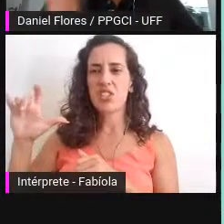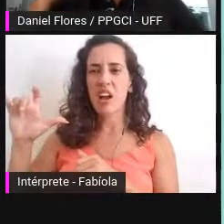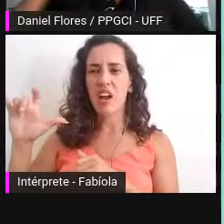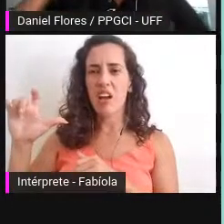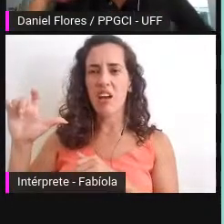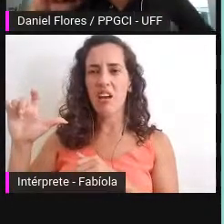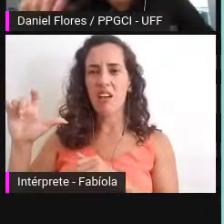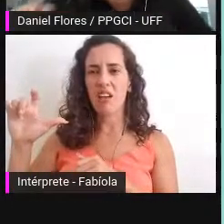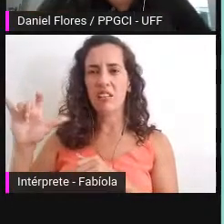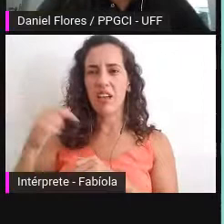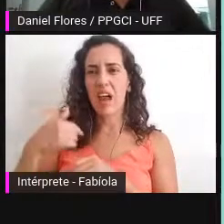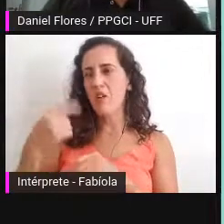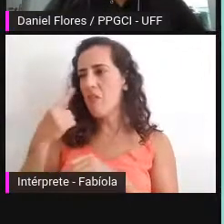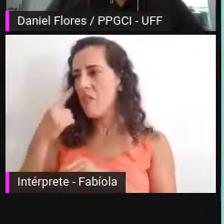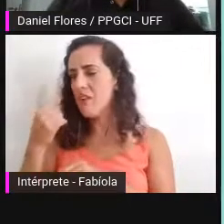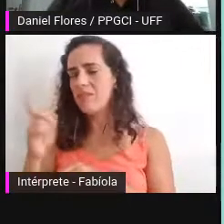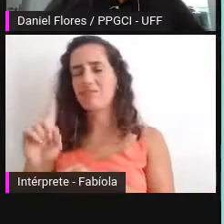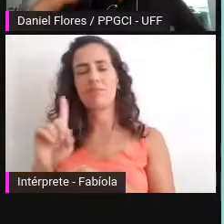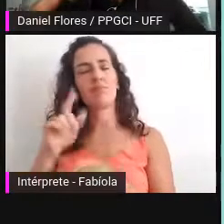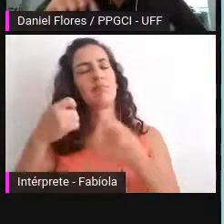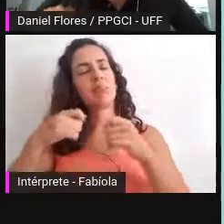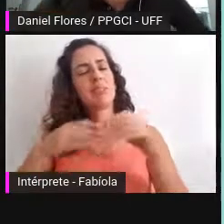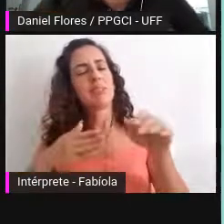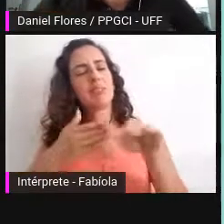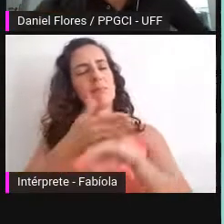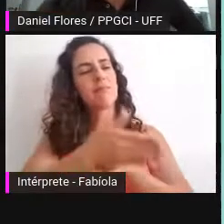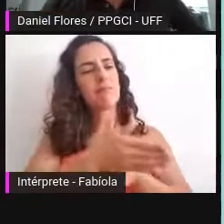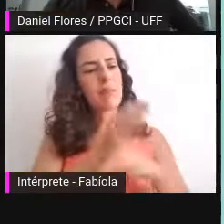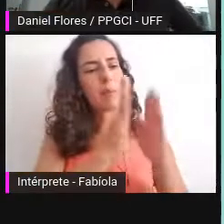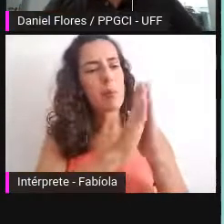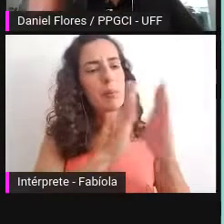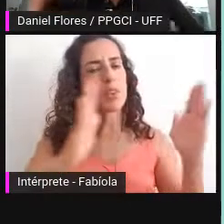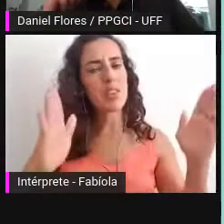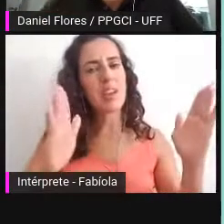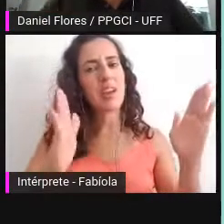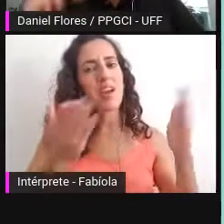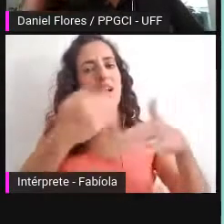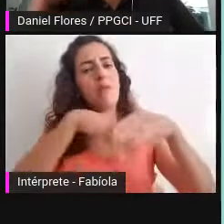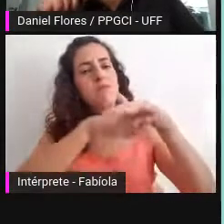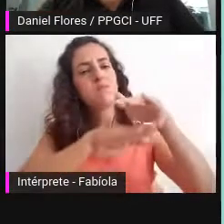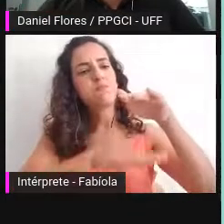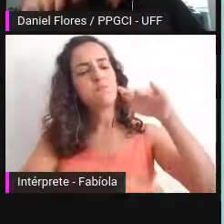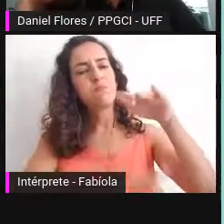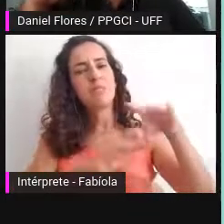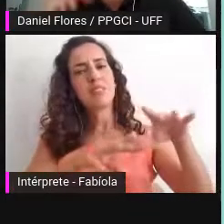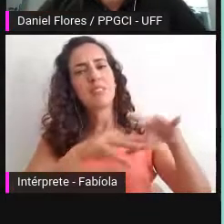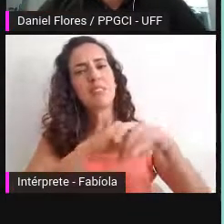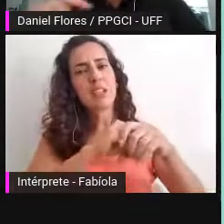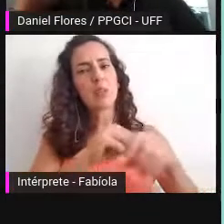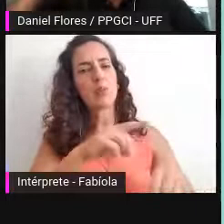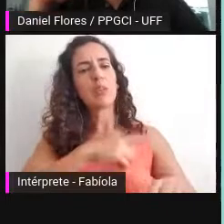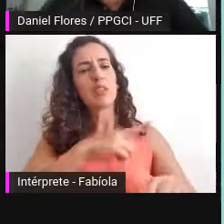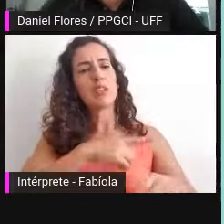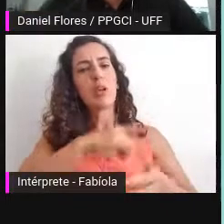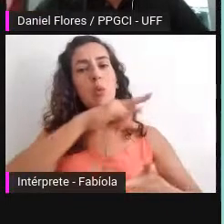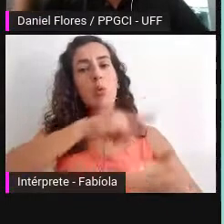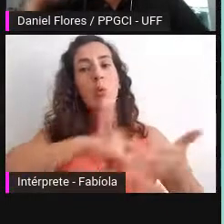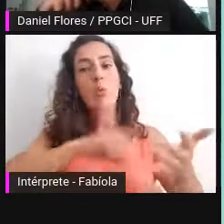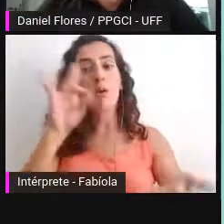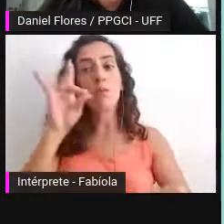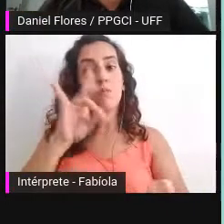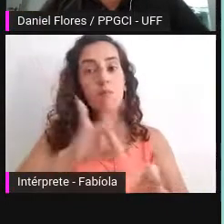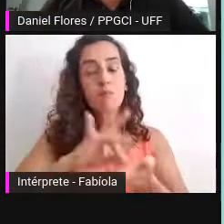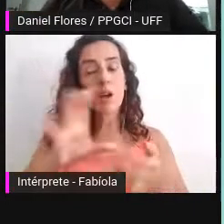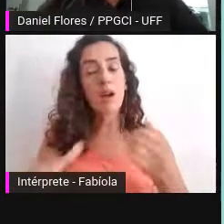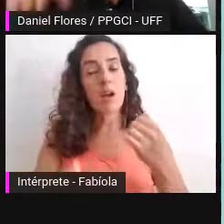nas bibliotecas nos arquivos que mantém documentos autênticos seguros